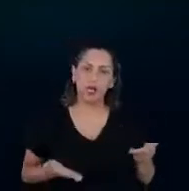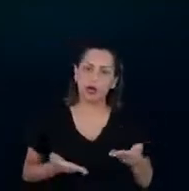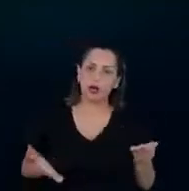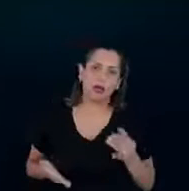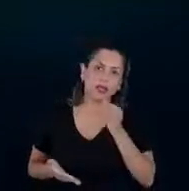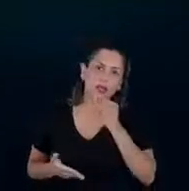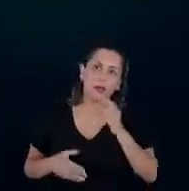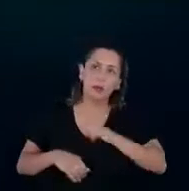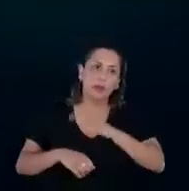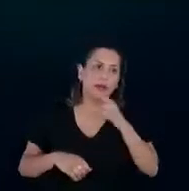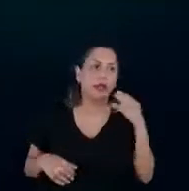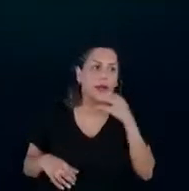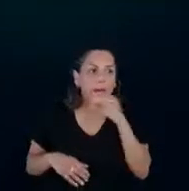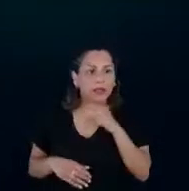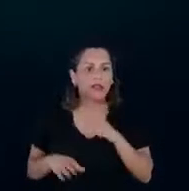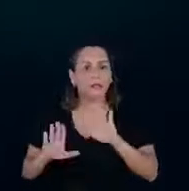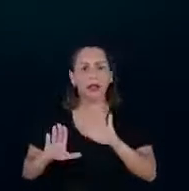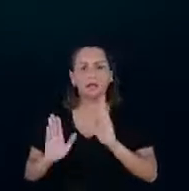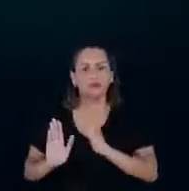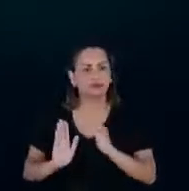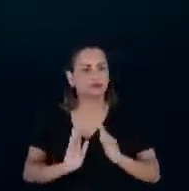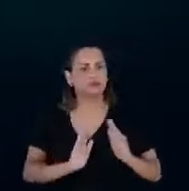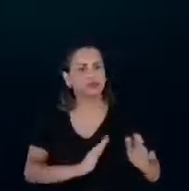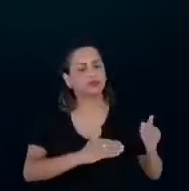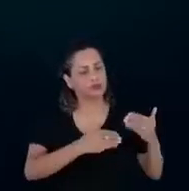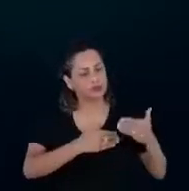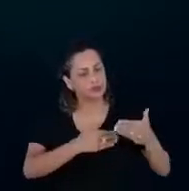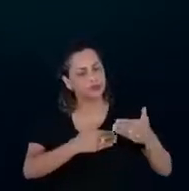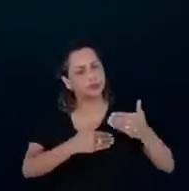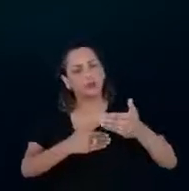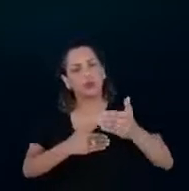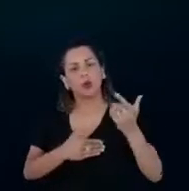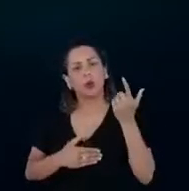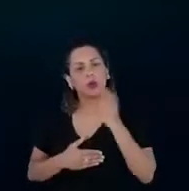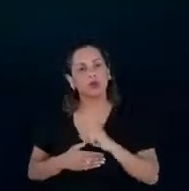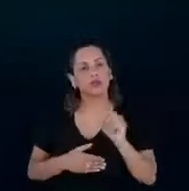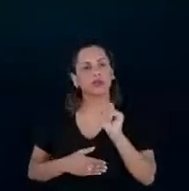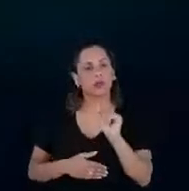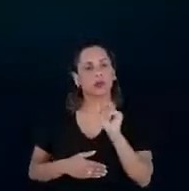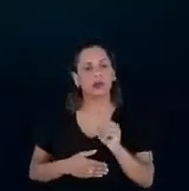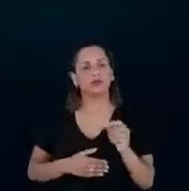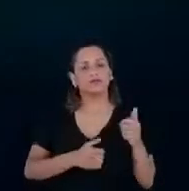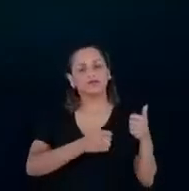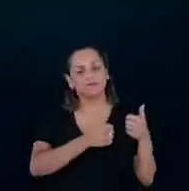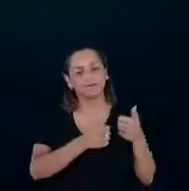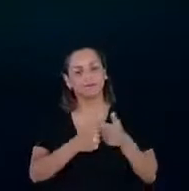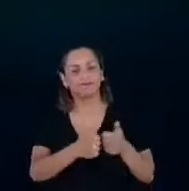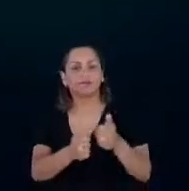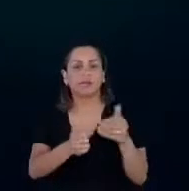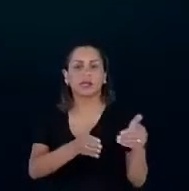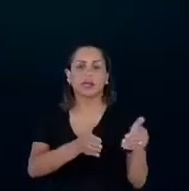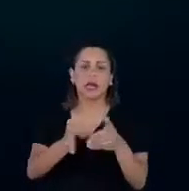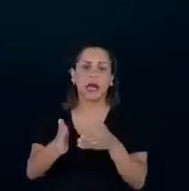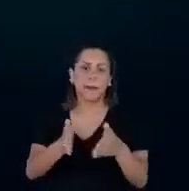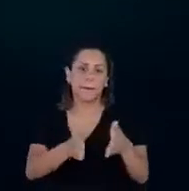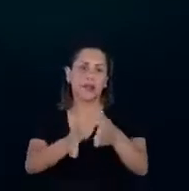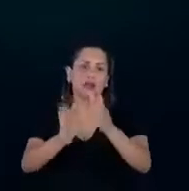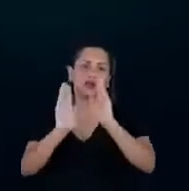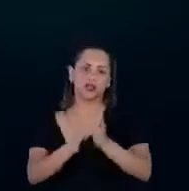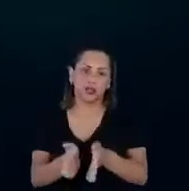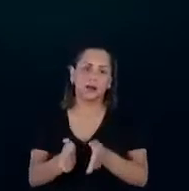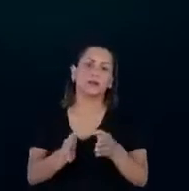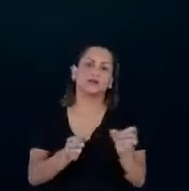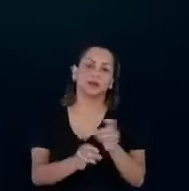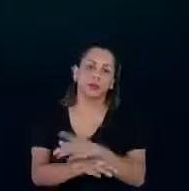emergência, mas de forma estruturada e contínua, a gente possa seguir esse caminho, essa trilha que a gente